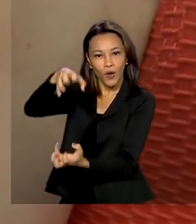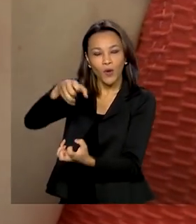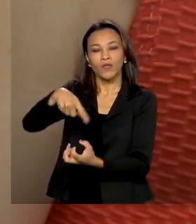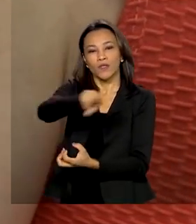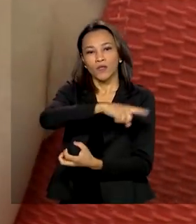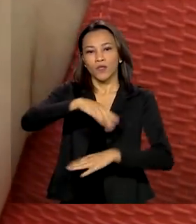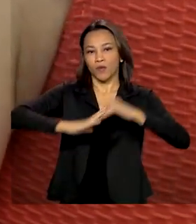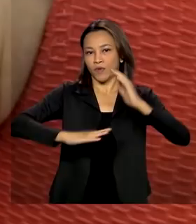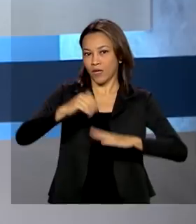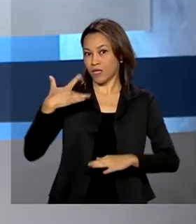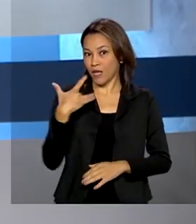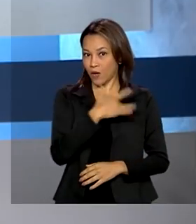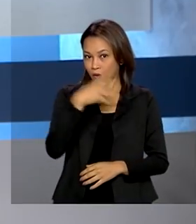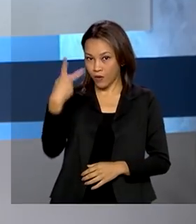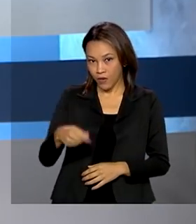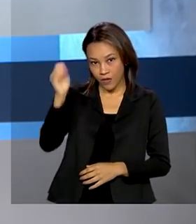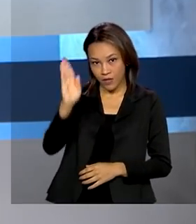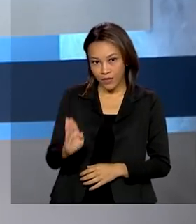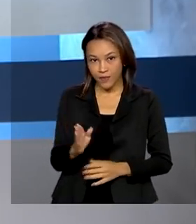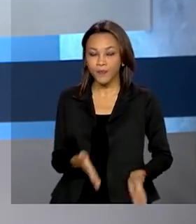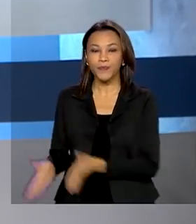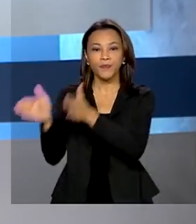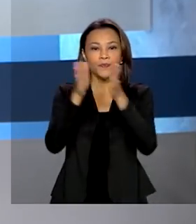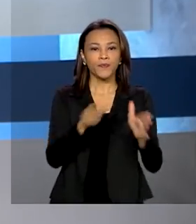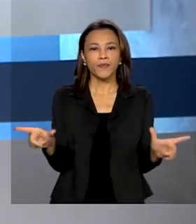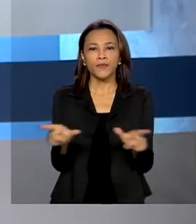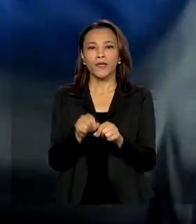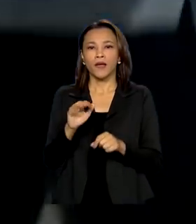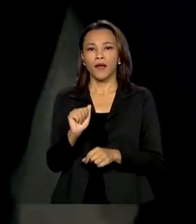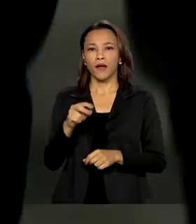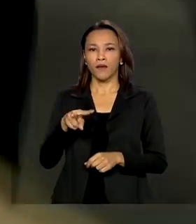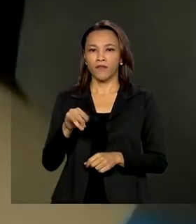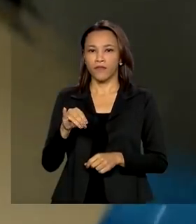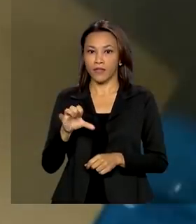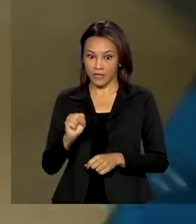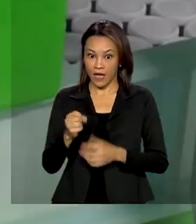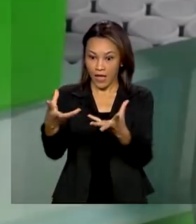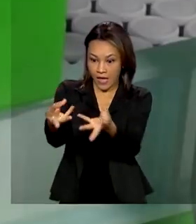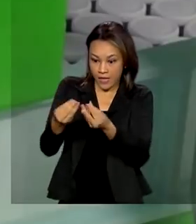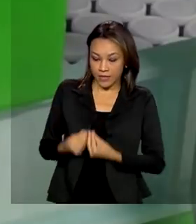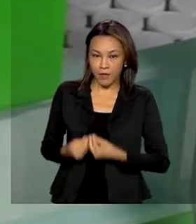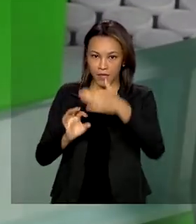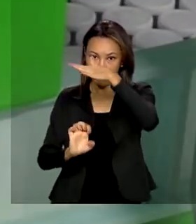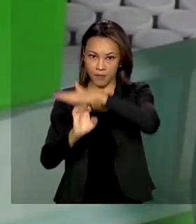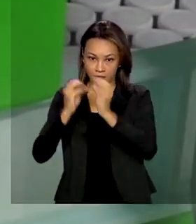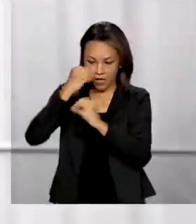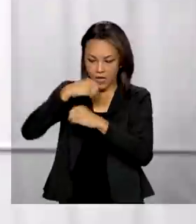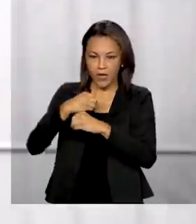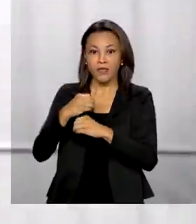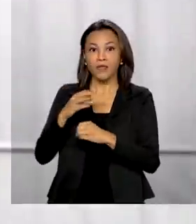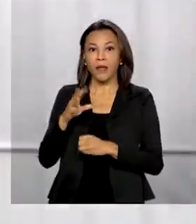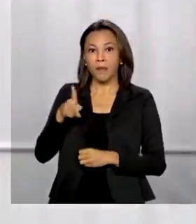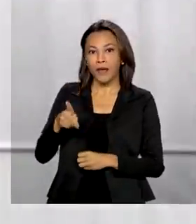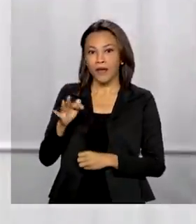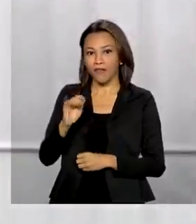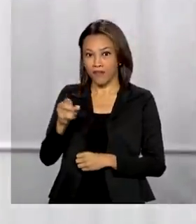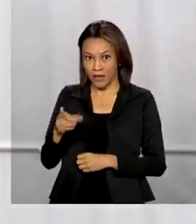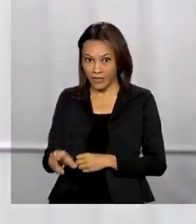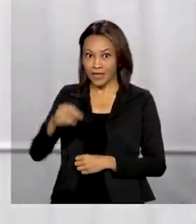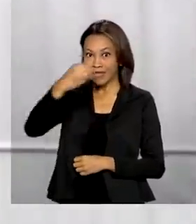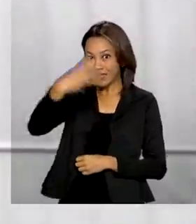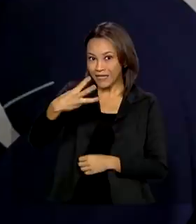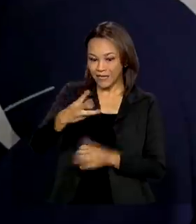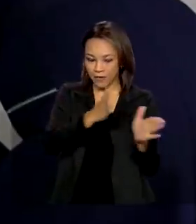de saúde no Brasil. Anvisa recebe da Pfizer documentos da terceira fase de testes da